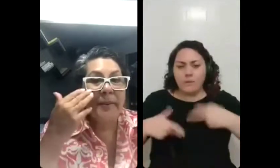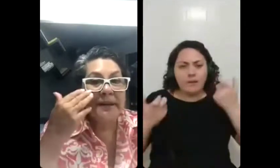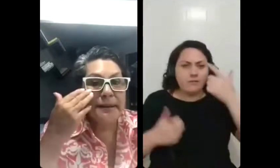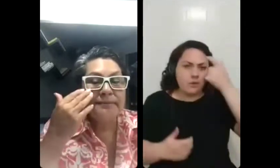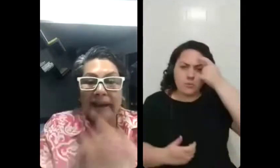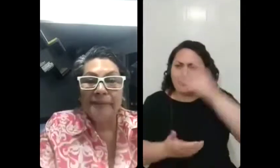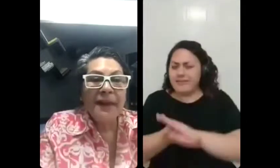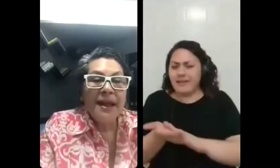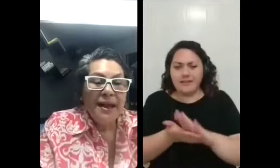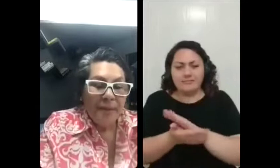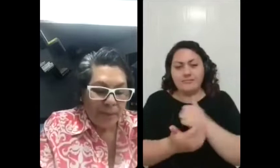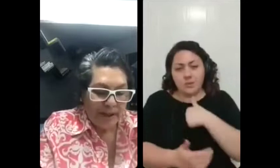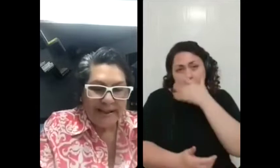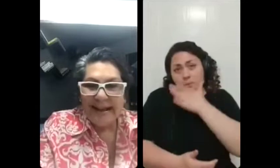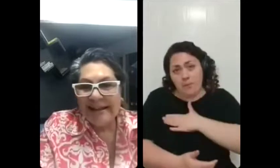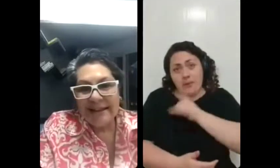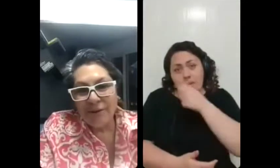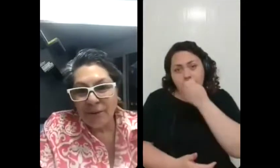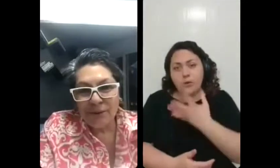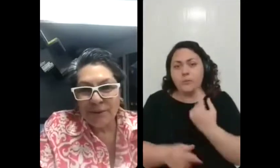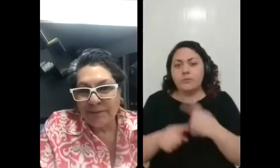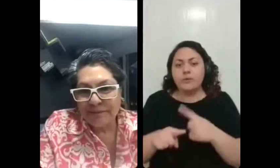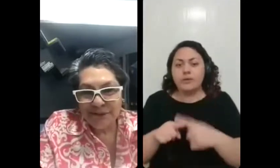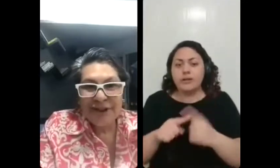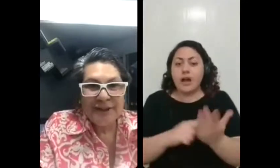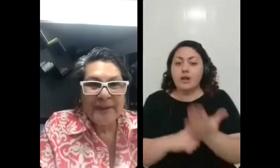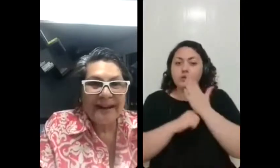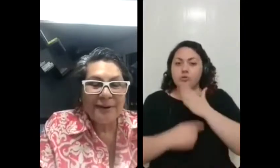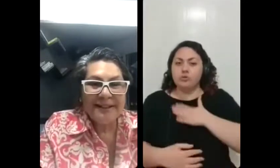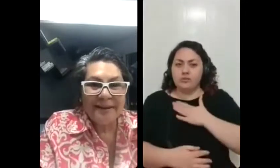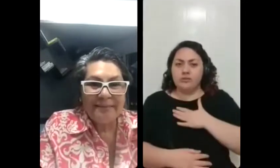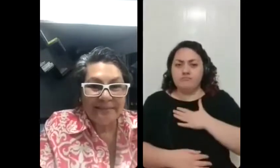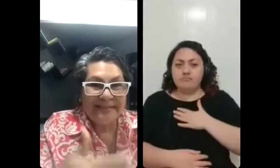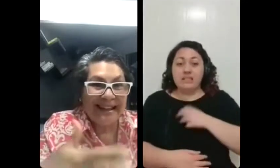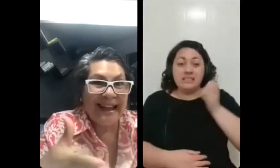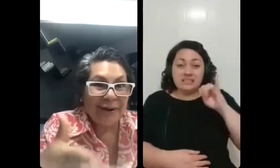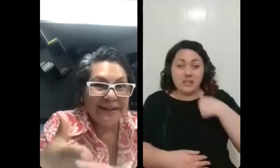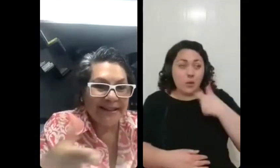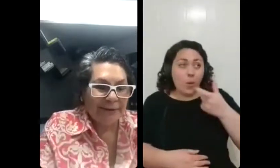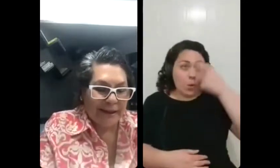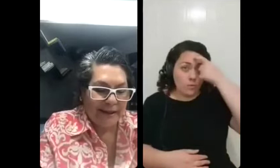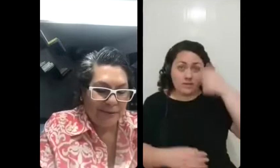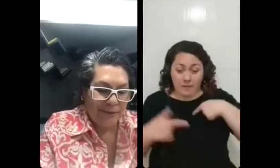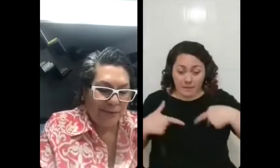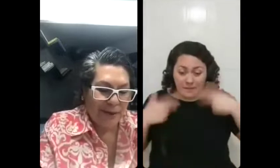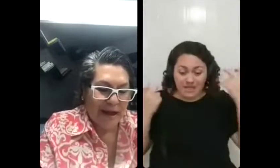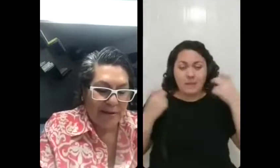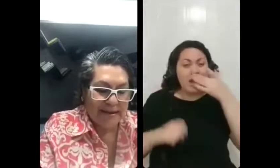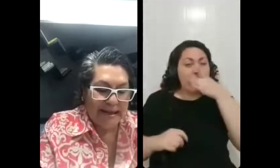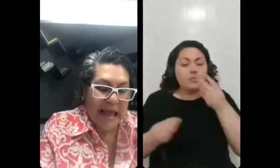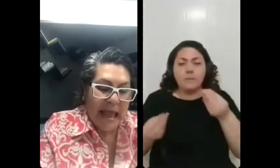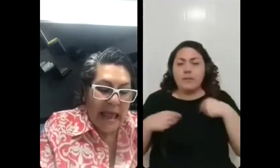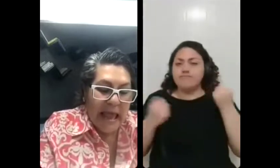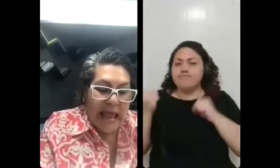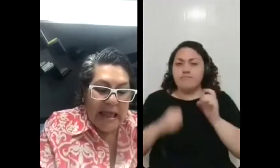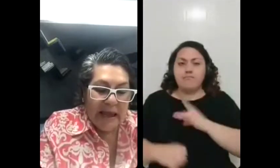foi uma benção, né? Porque teria sido muito desesperador ter a noção, né? Do real,